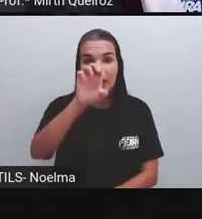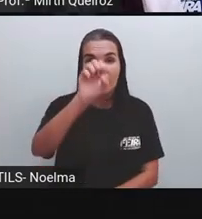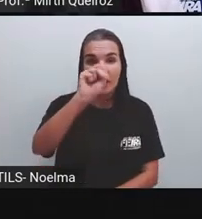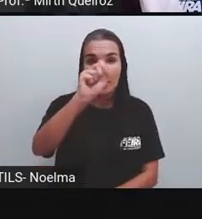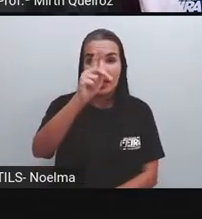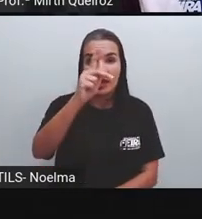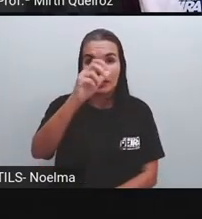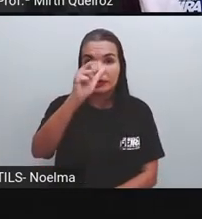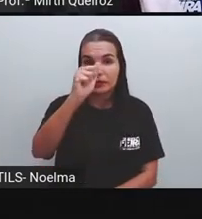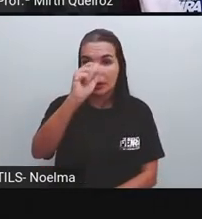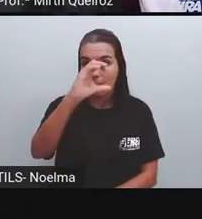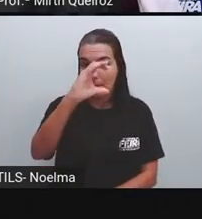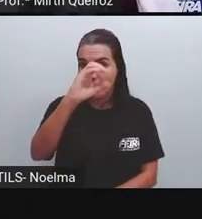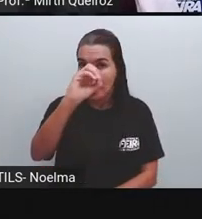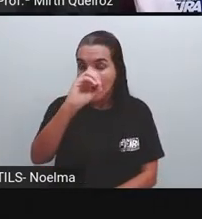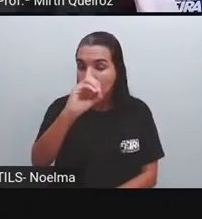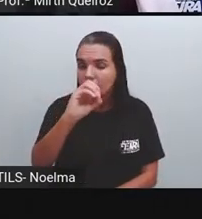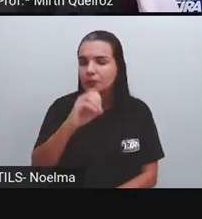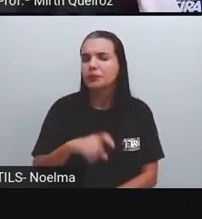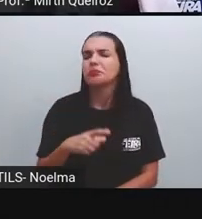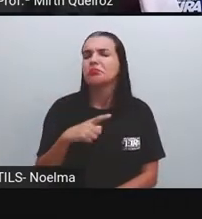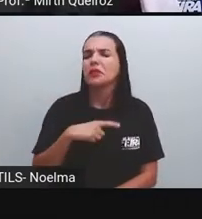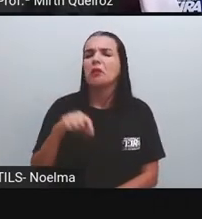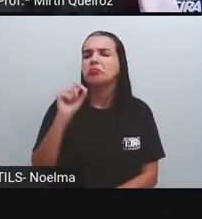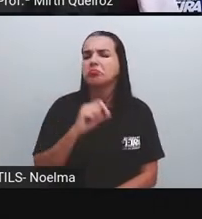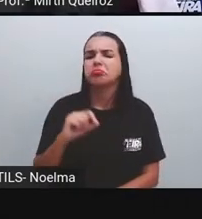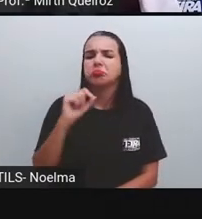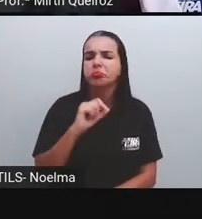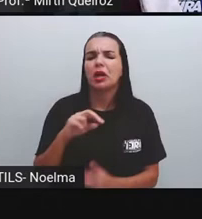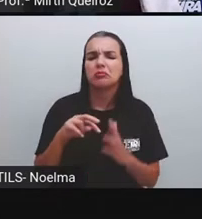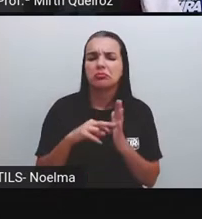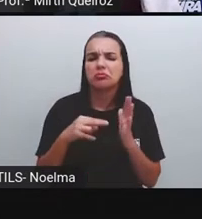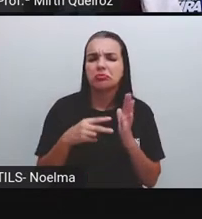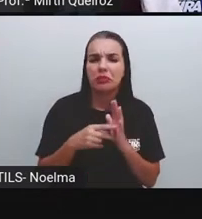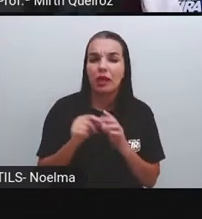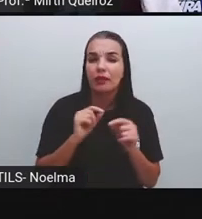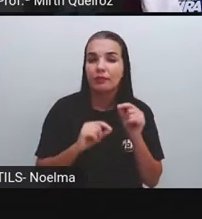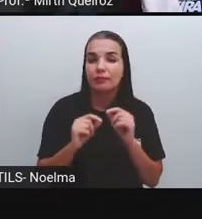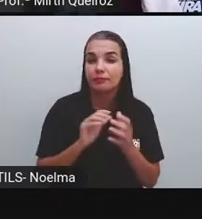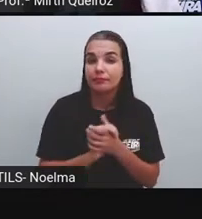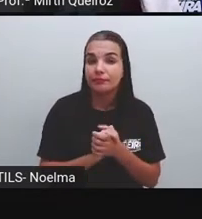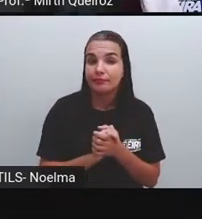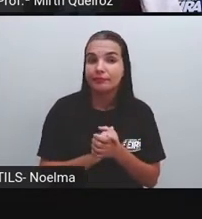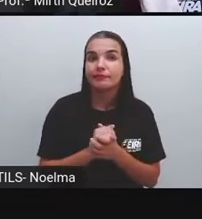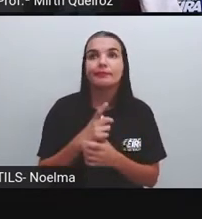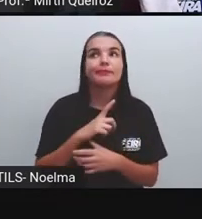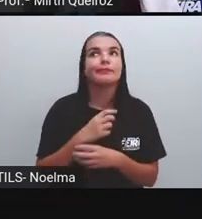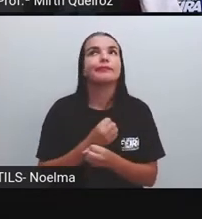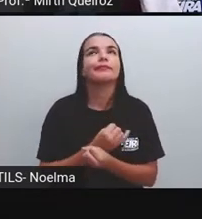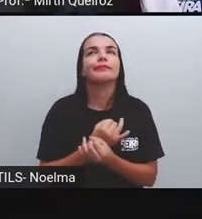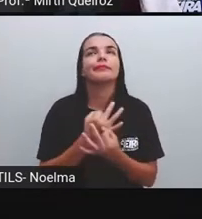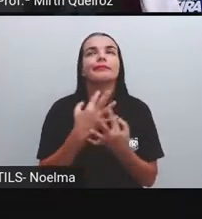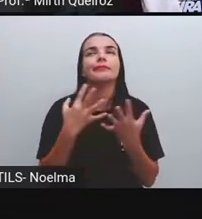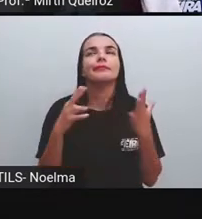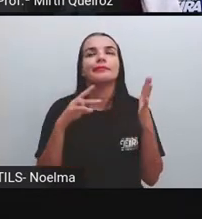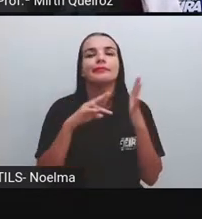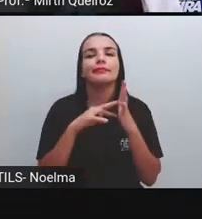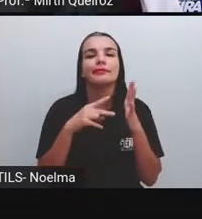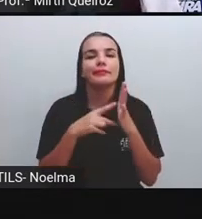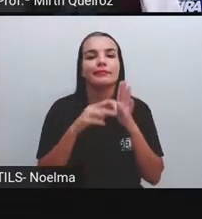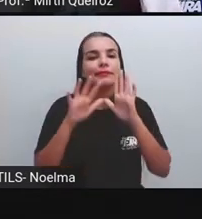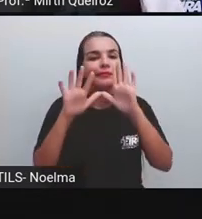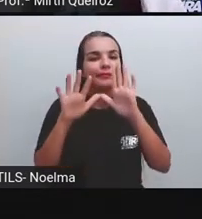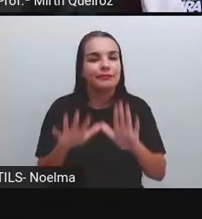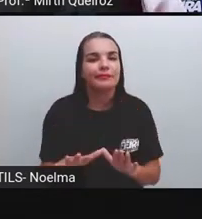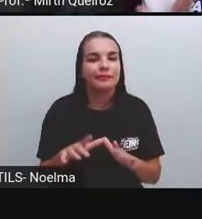isso são paisagens, certo? Que espaço? O seria espaço? A palavra espaço tem vários significados e entre eles,